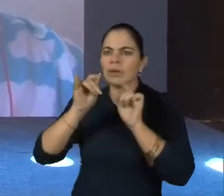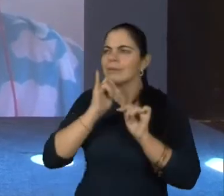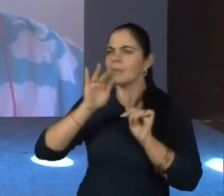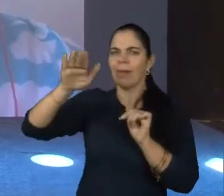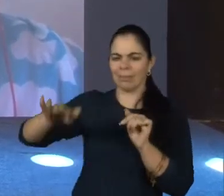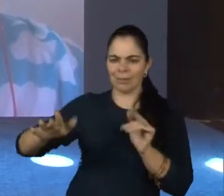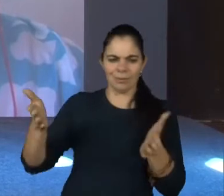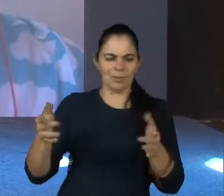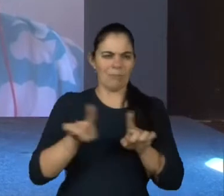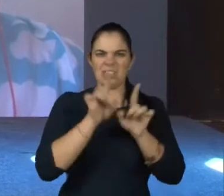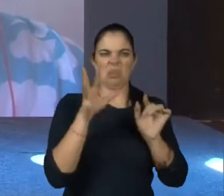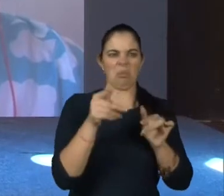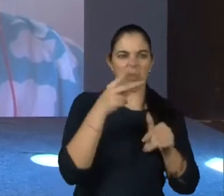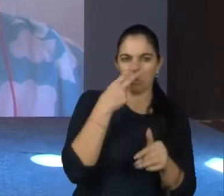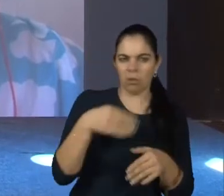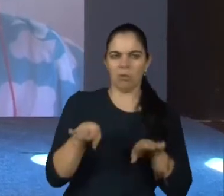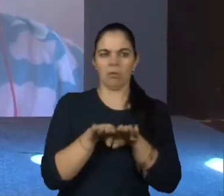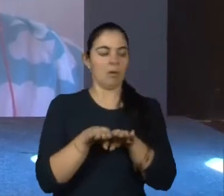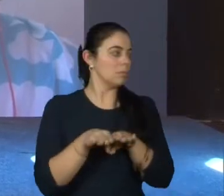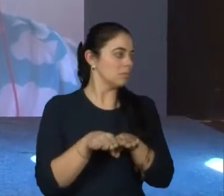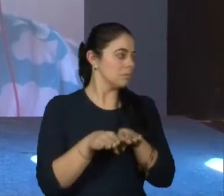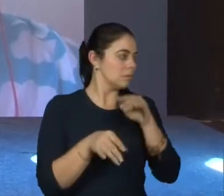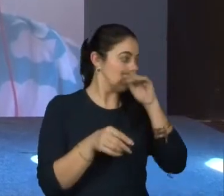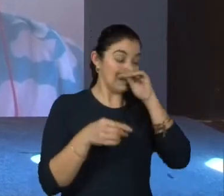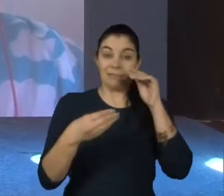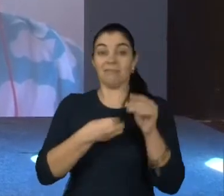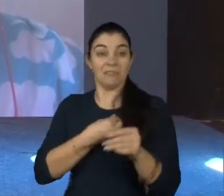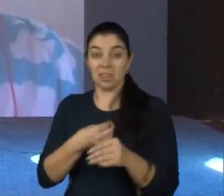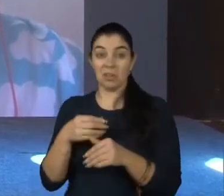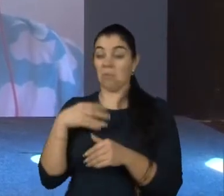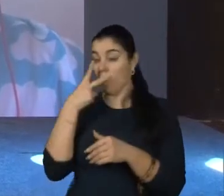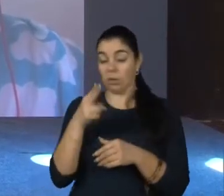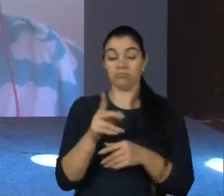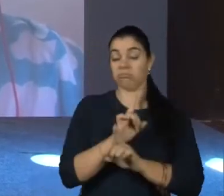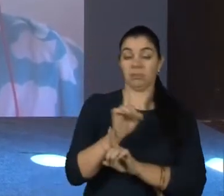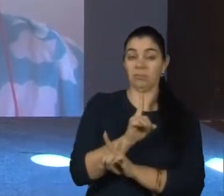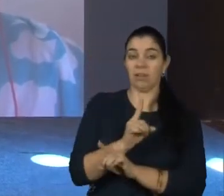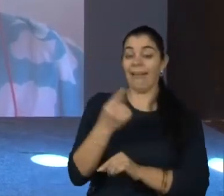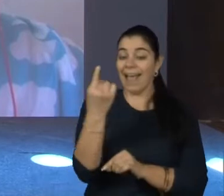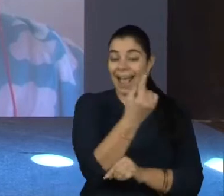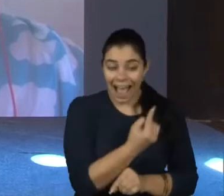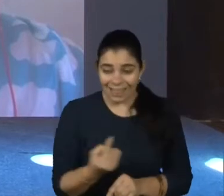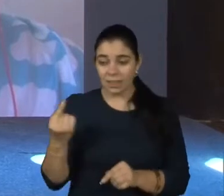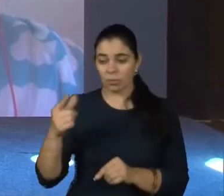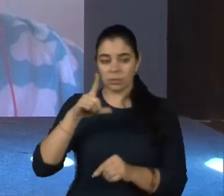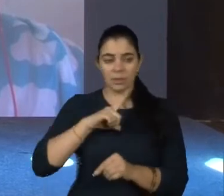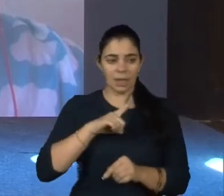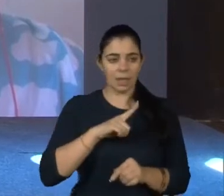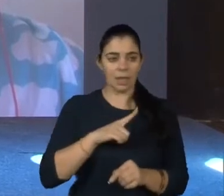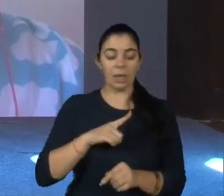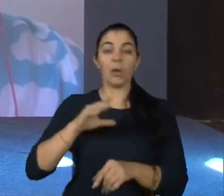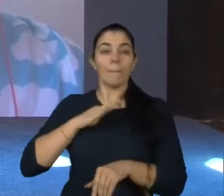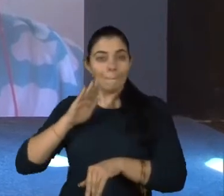Poderia ser, ah, não, é tudo igual. Sabe? Vive igual. pensei... Não. Cada um tem o que